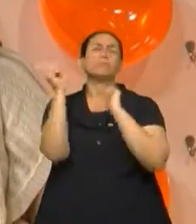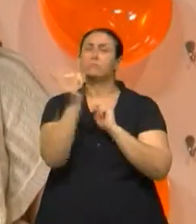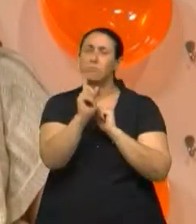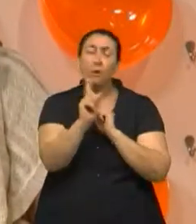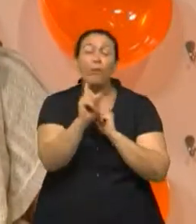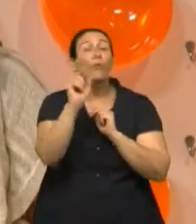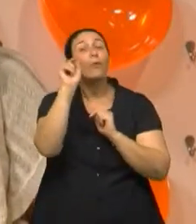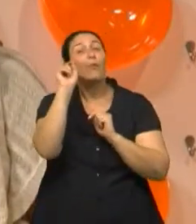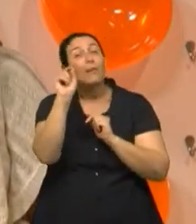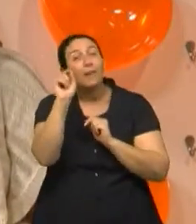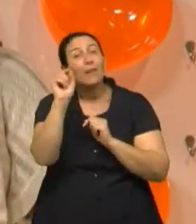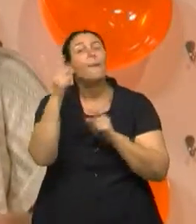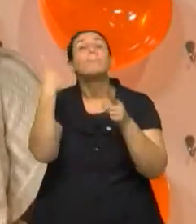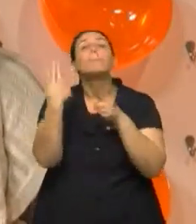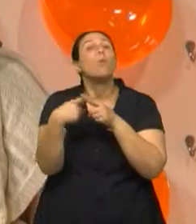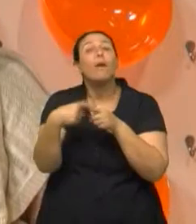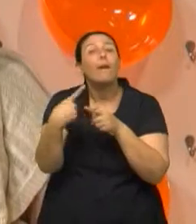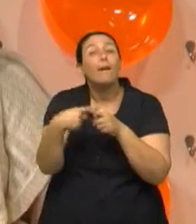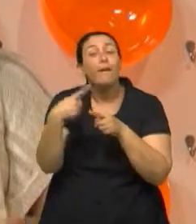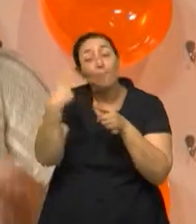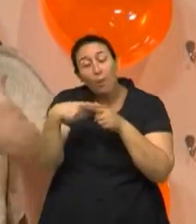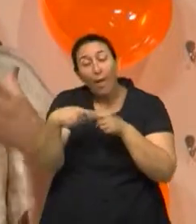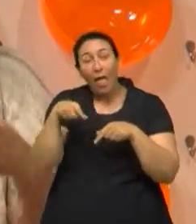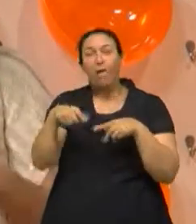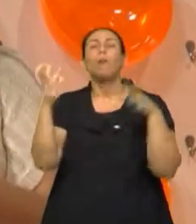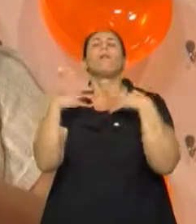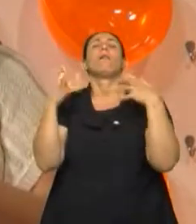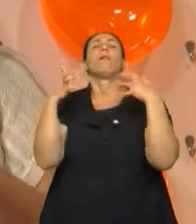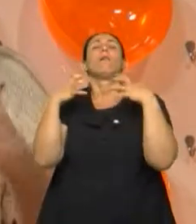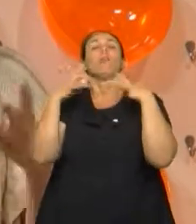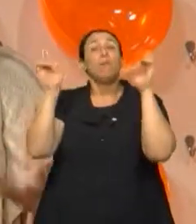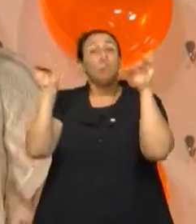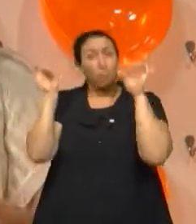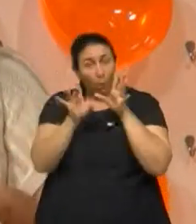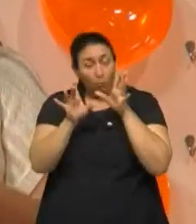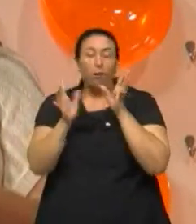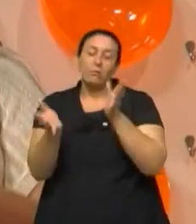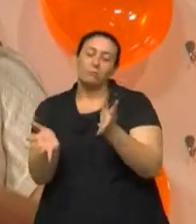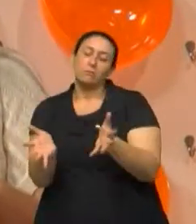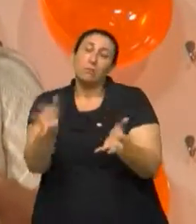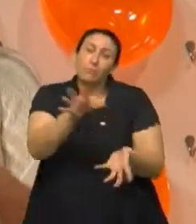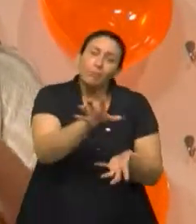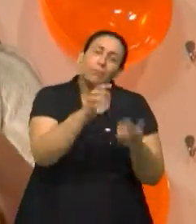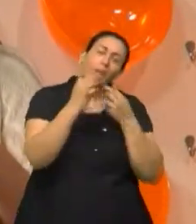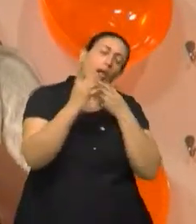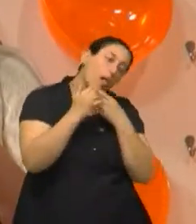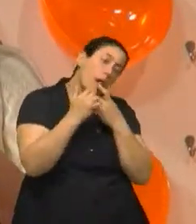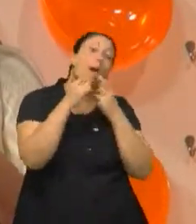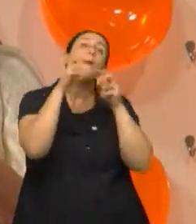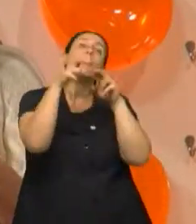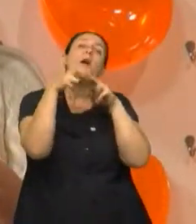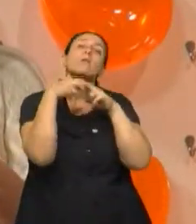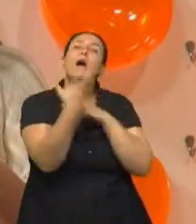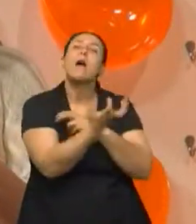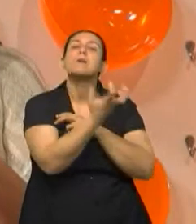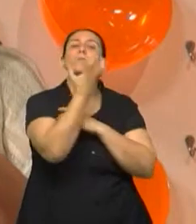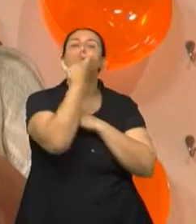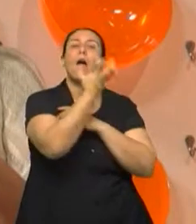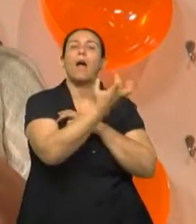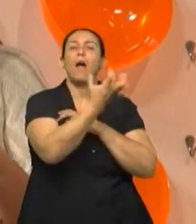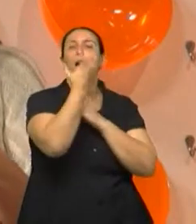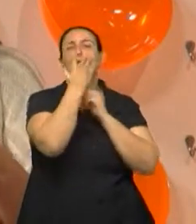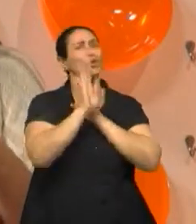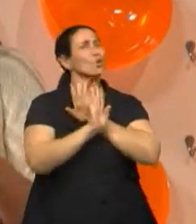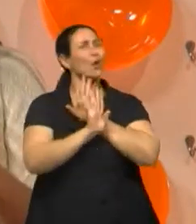isso, é a obstrução da via aérea pela posição. Como nas outras situações de engaja, etc. Então, a posição de resgate,